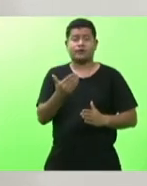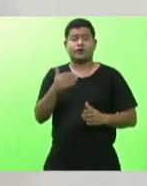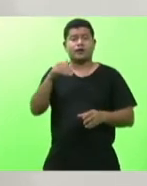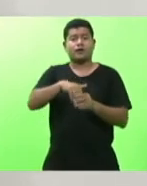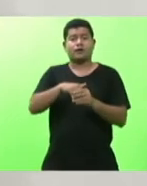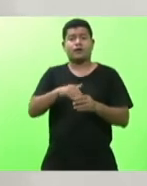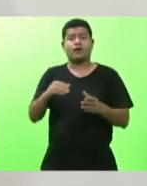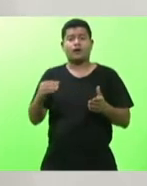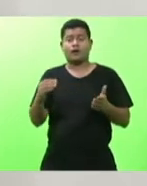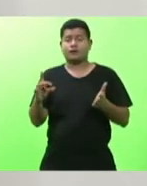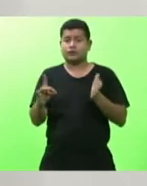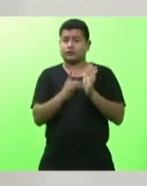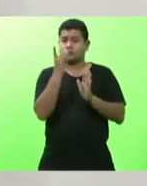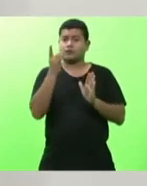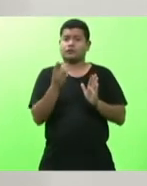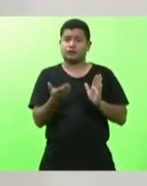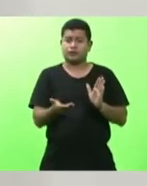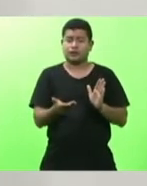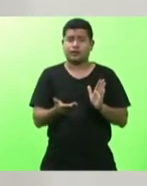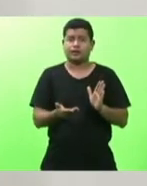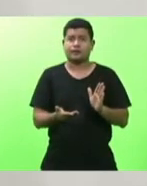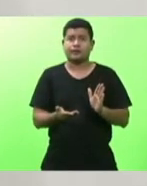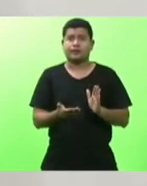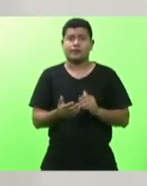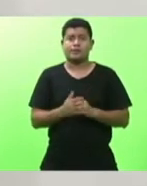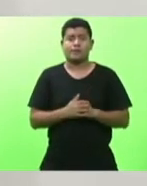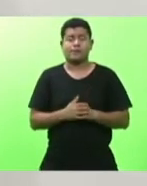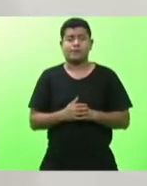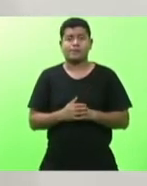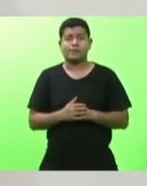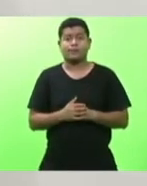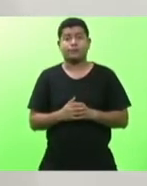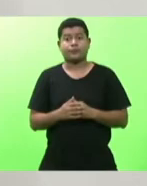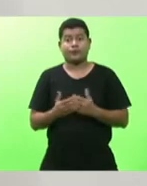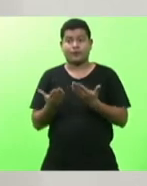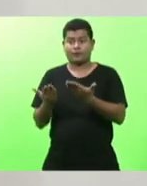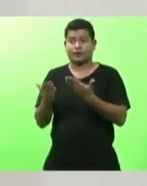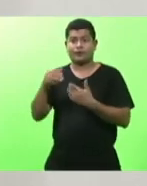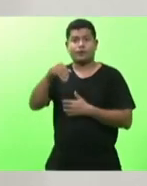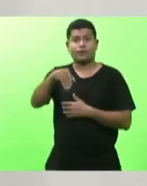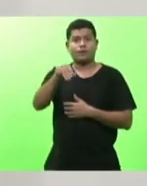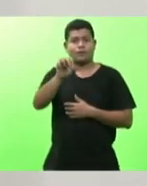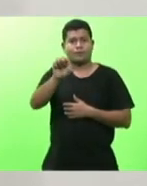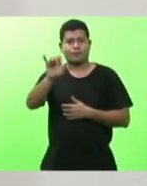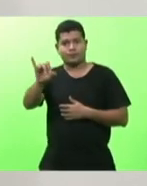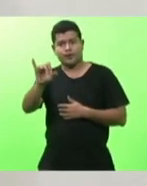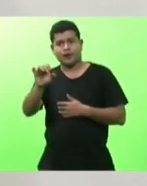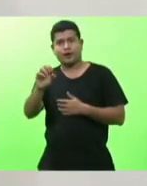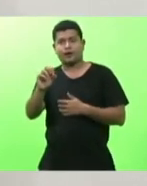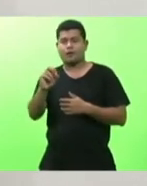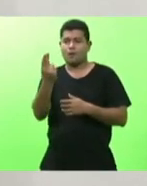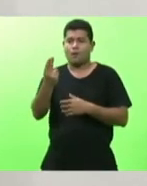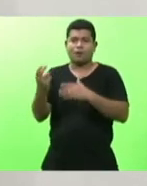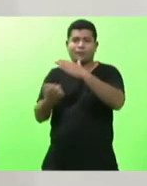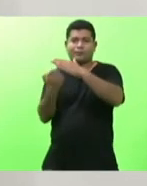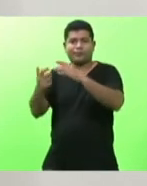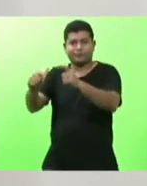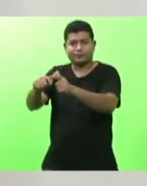olha só o micro e pequeno empresário que está desde